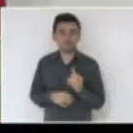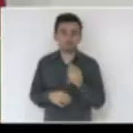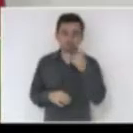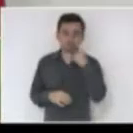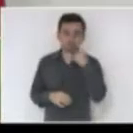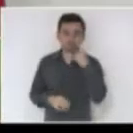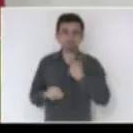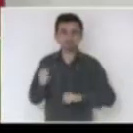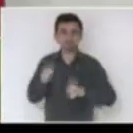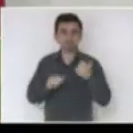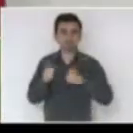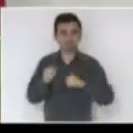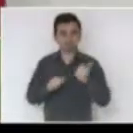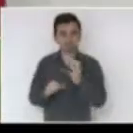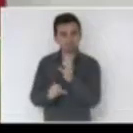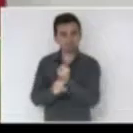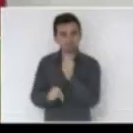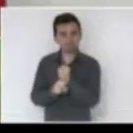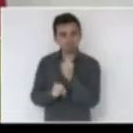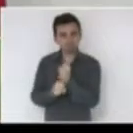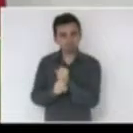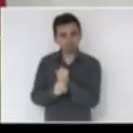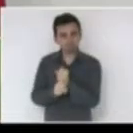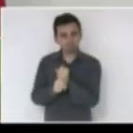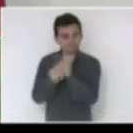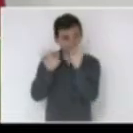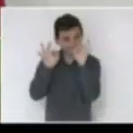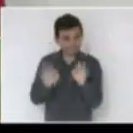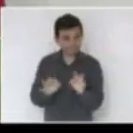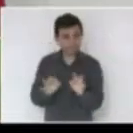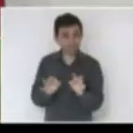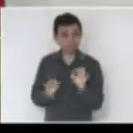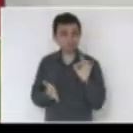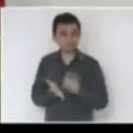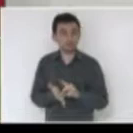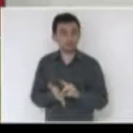avalhássemos as contas públicas como deveriam ser avaliadas,